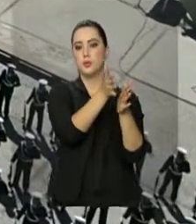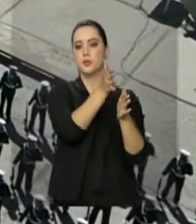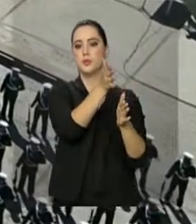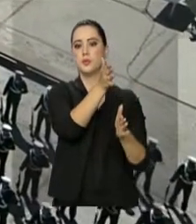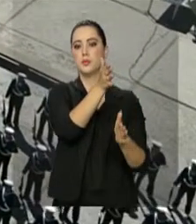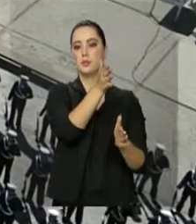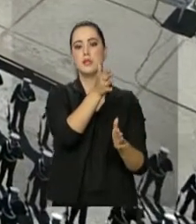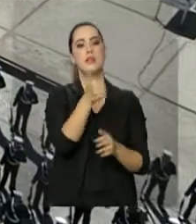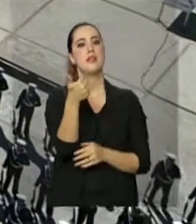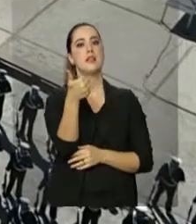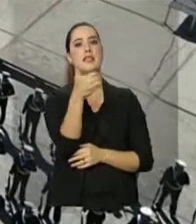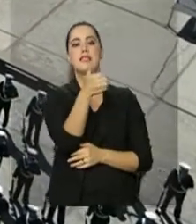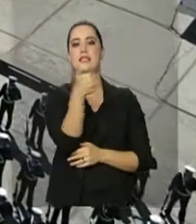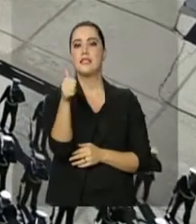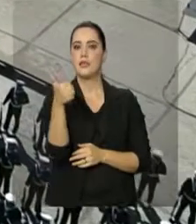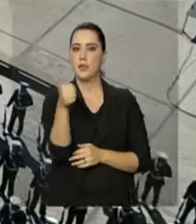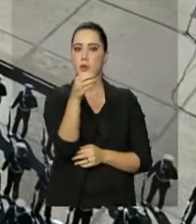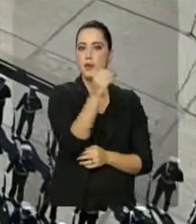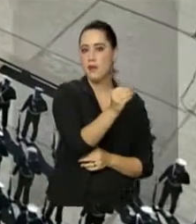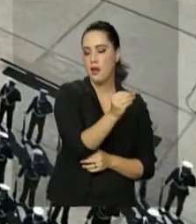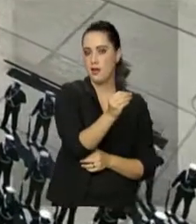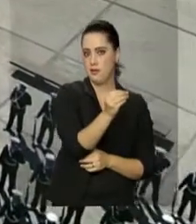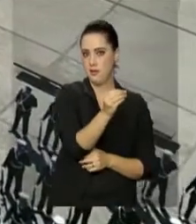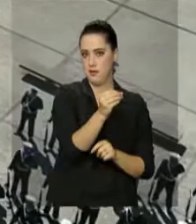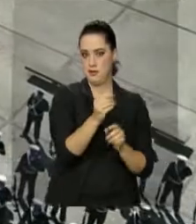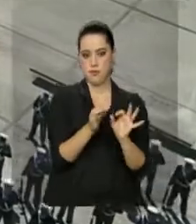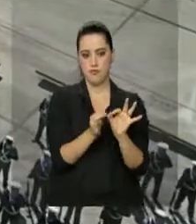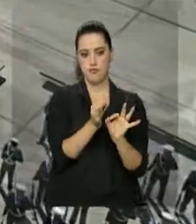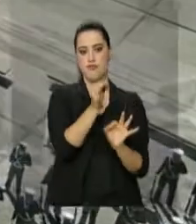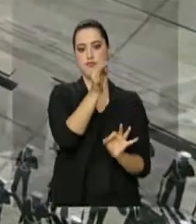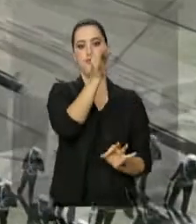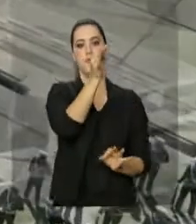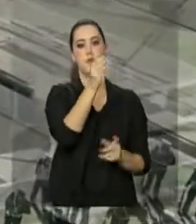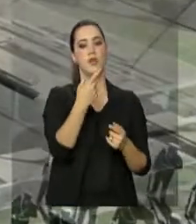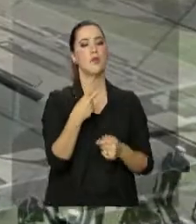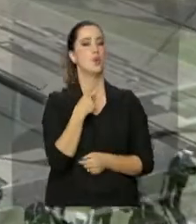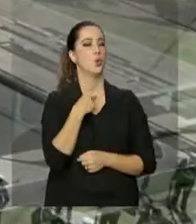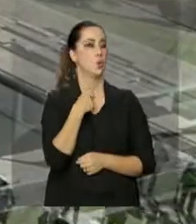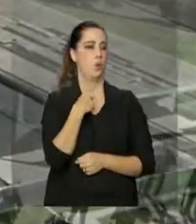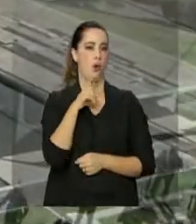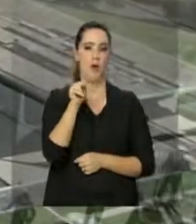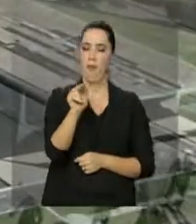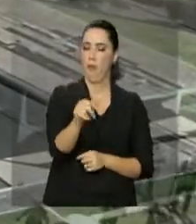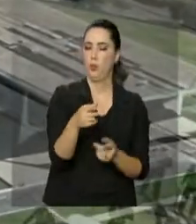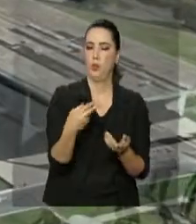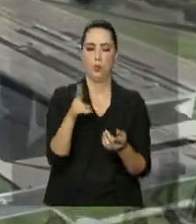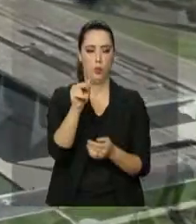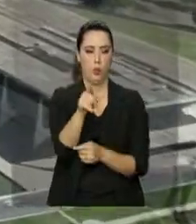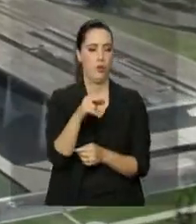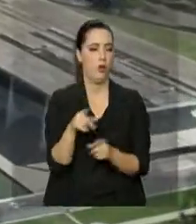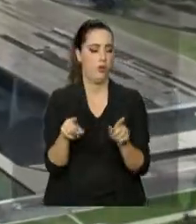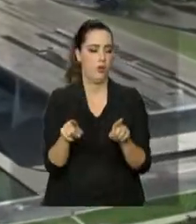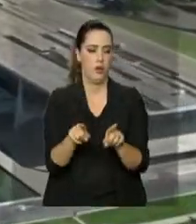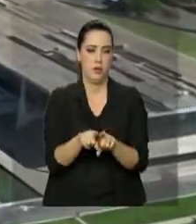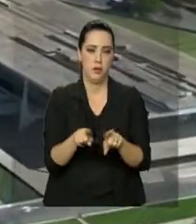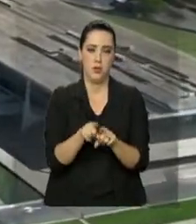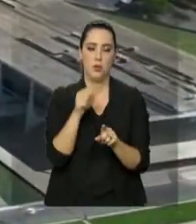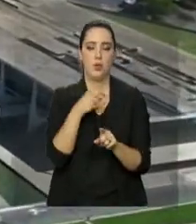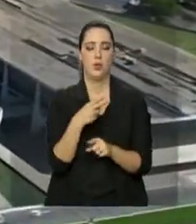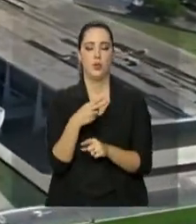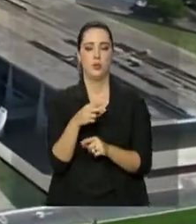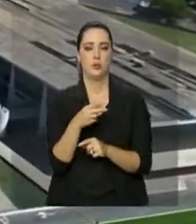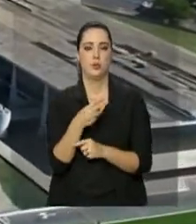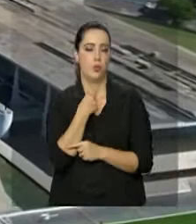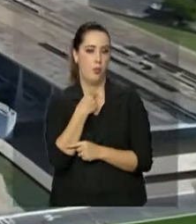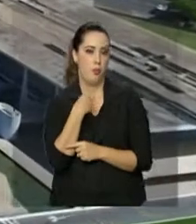Poderes, não pode ficar em nenhum momento sem a bandeira nacional, e aquela que é arriada também não pode tocar o solo.